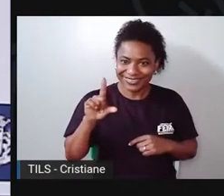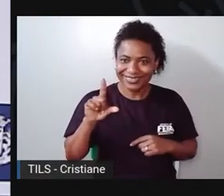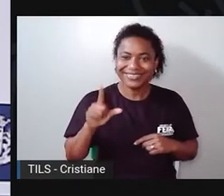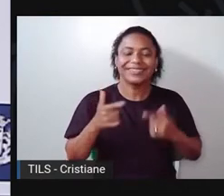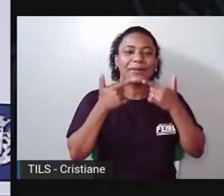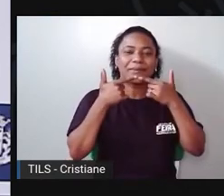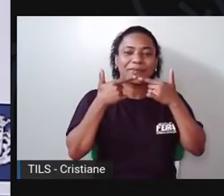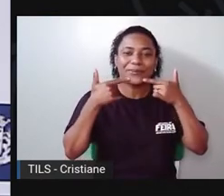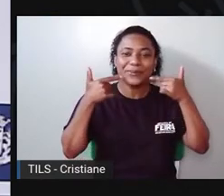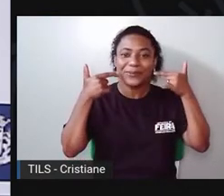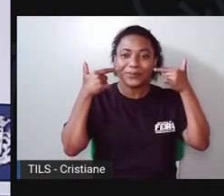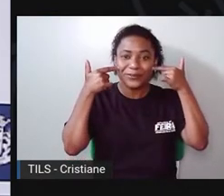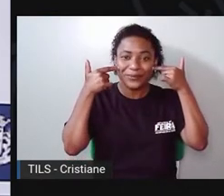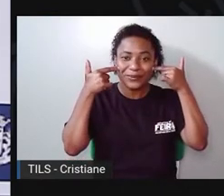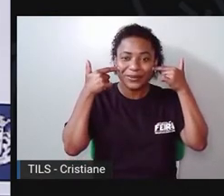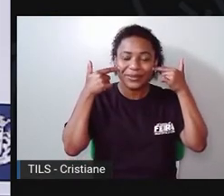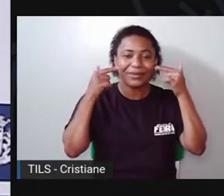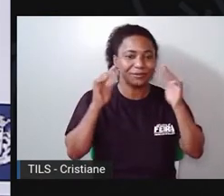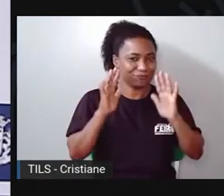fazer...